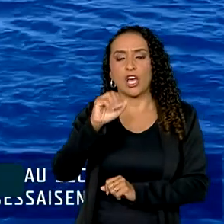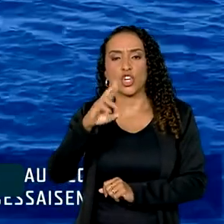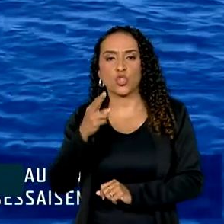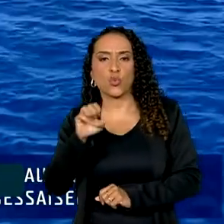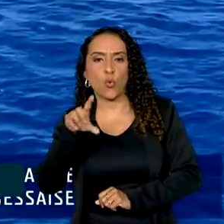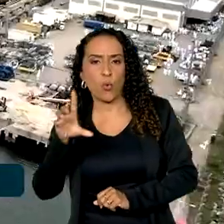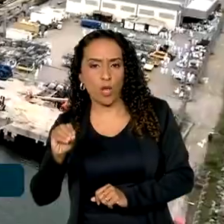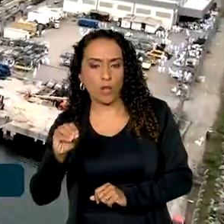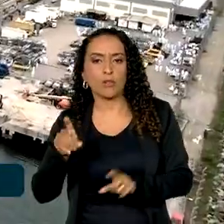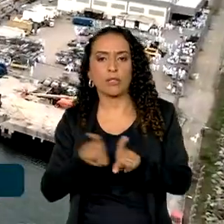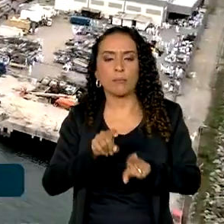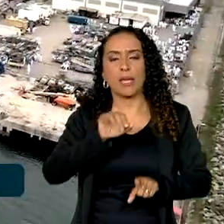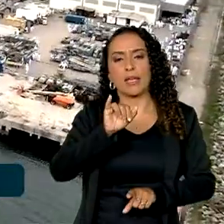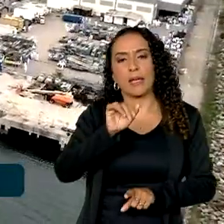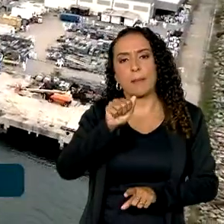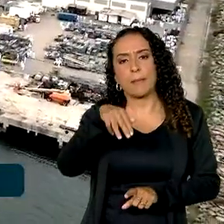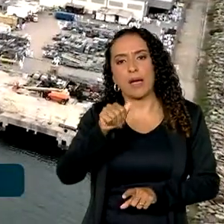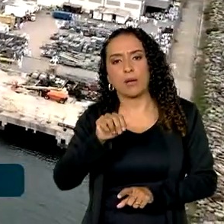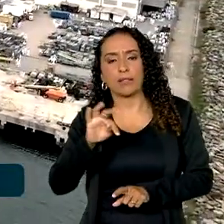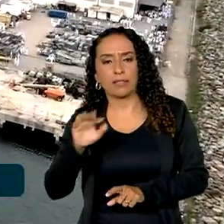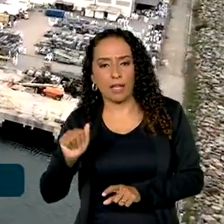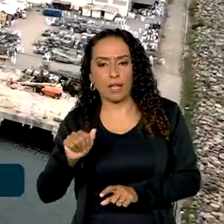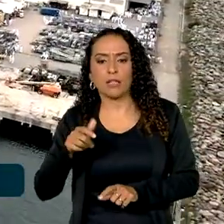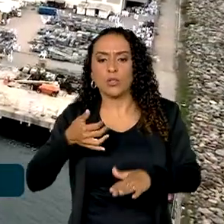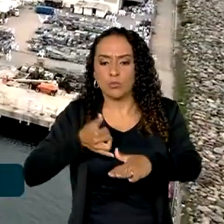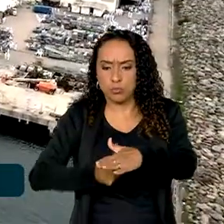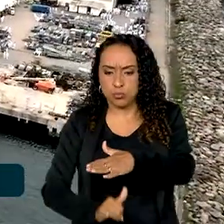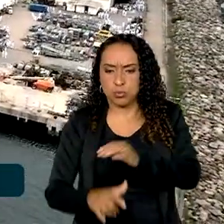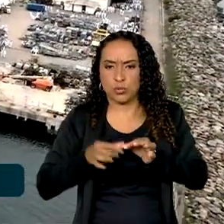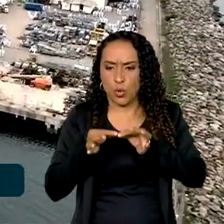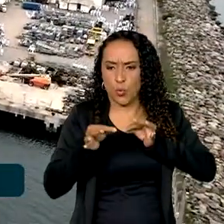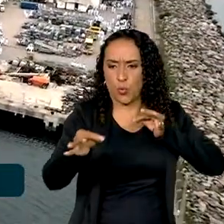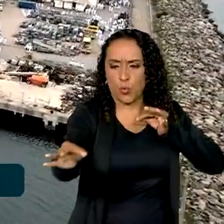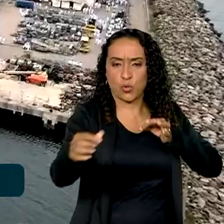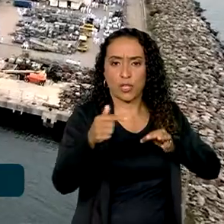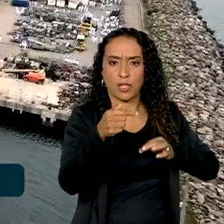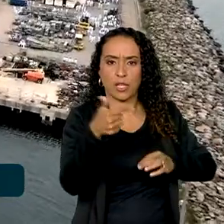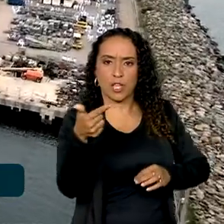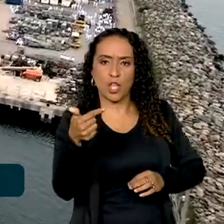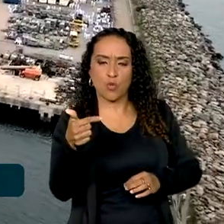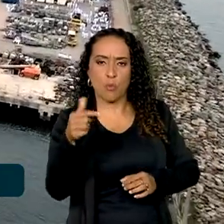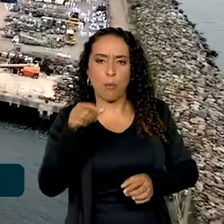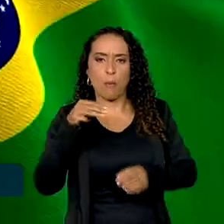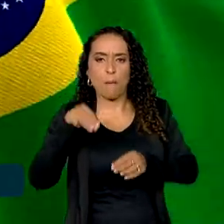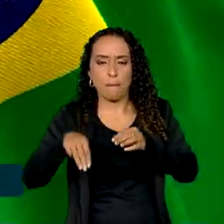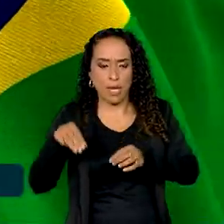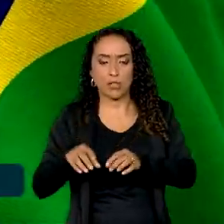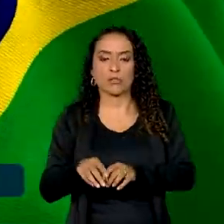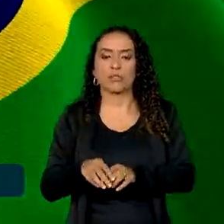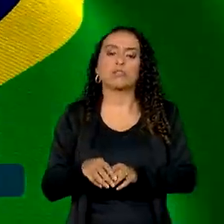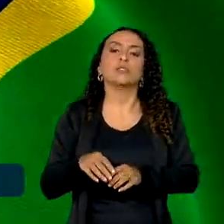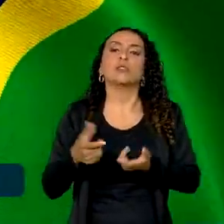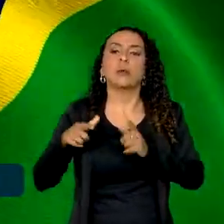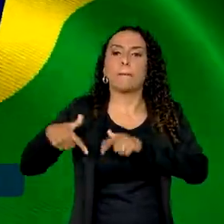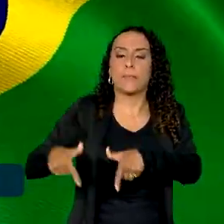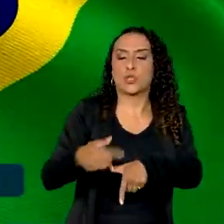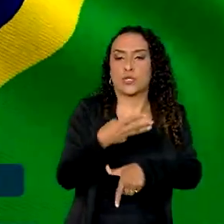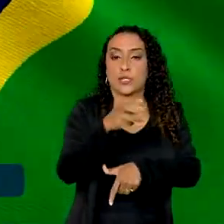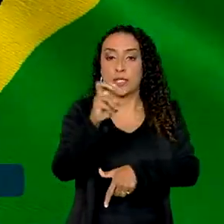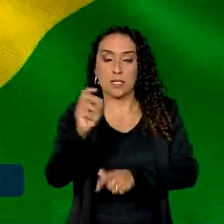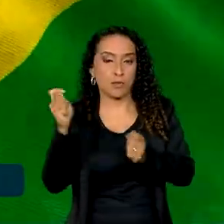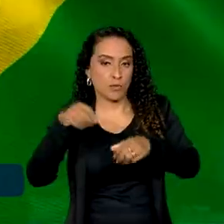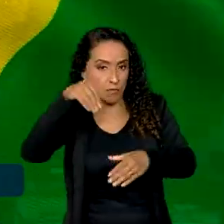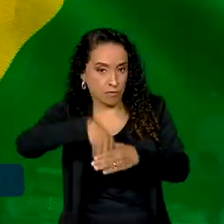Humaitá. O tonelheiro tem 71 metros de comprimento, tripulação de 35 pessoas,